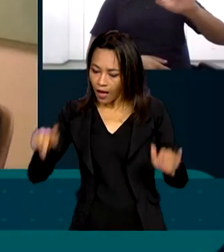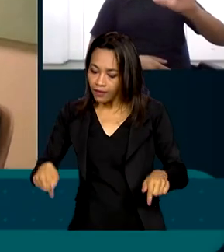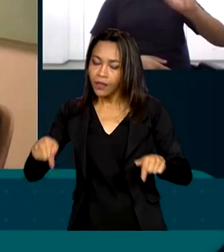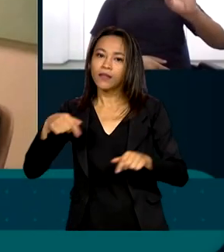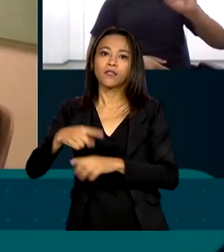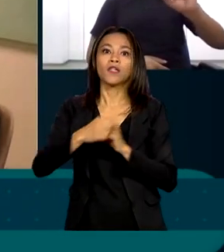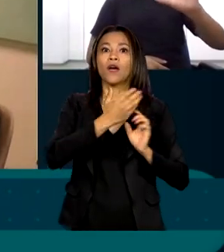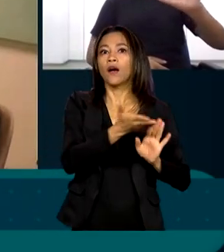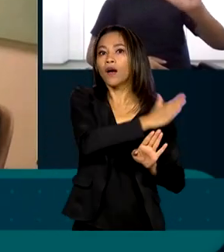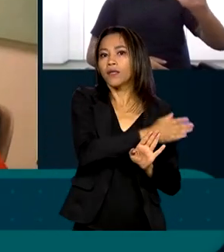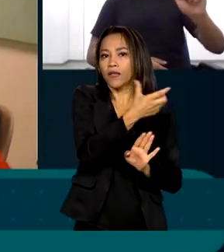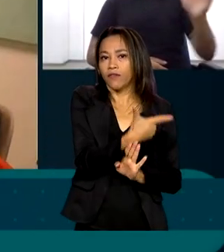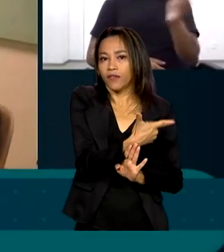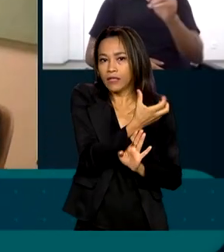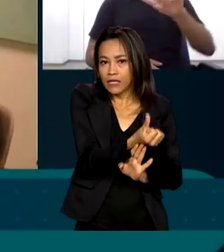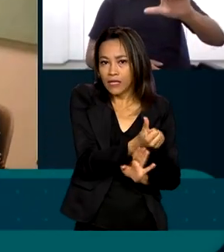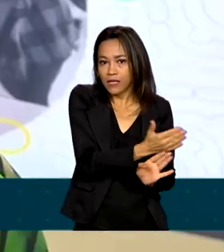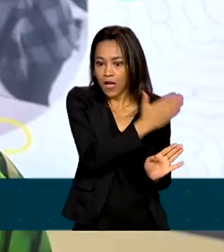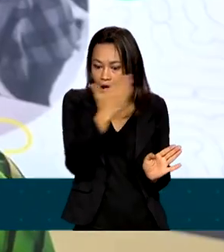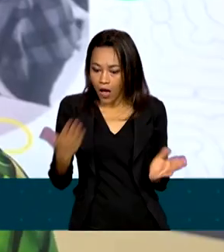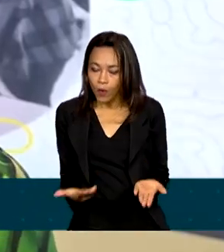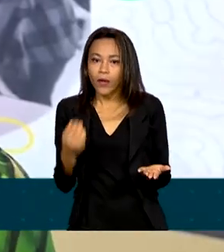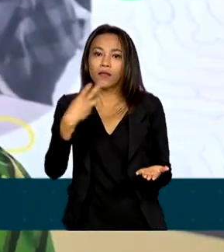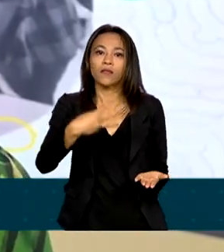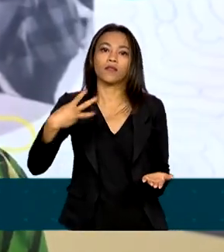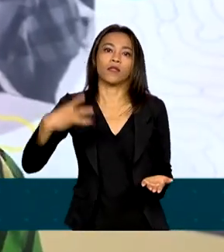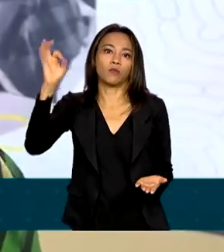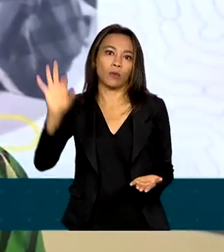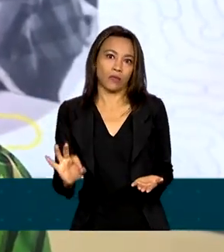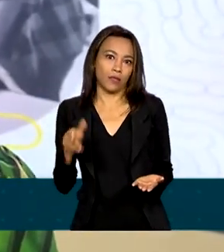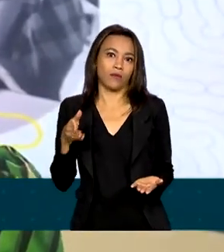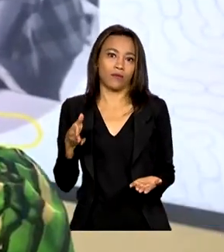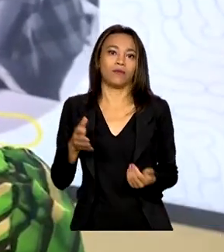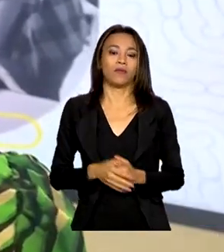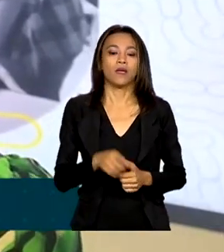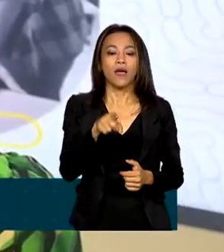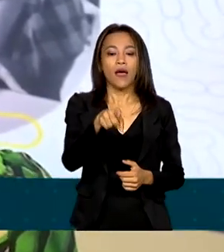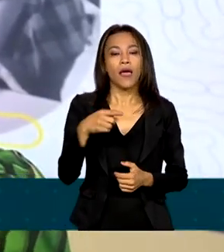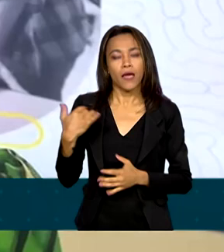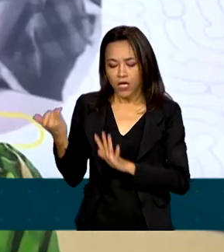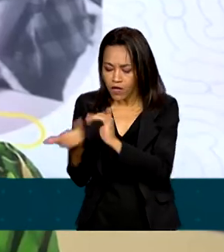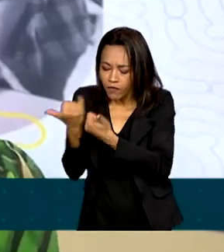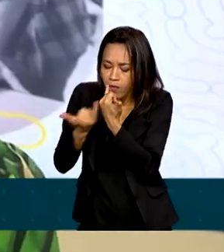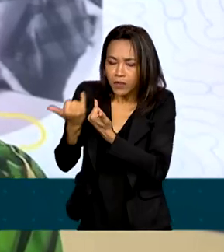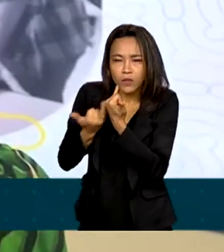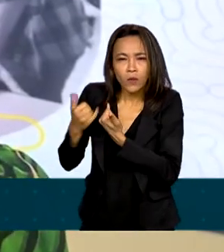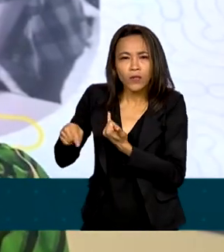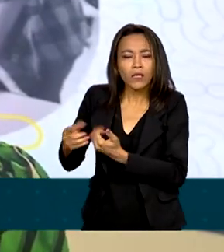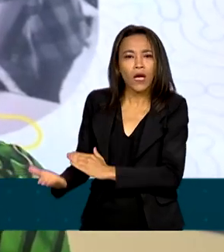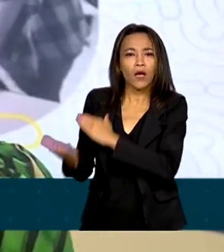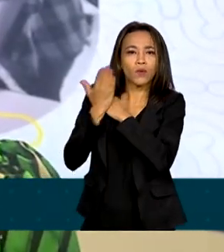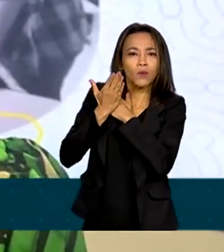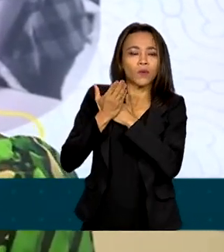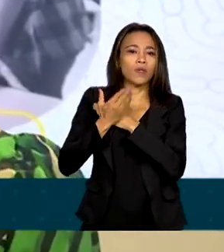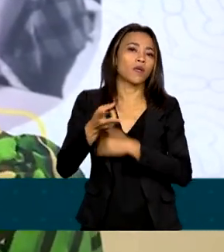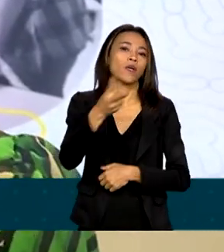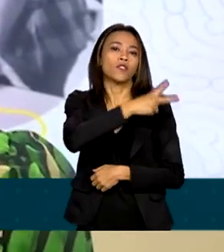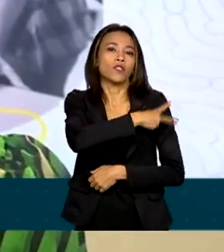26% para 33%. Ele é uma fonte de dados que subsidia a tomada de decisão pelos